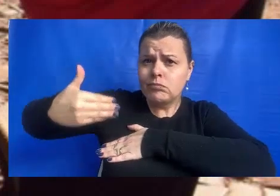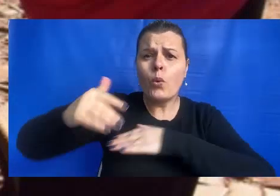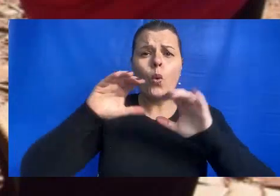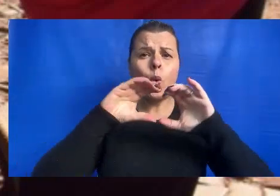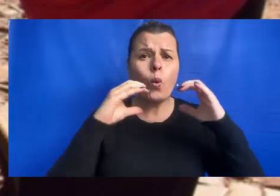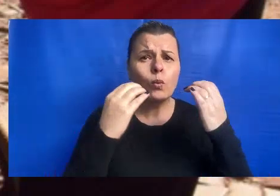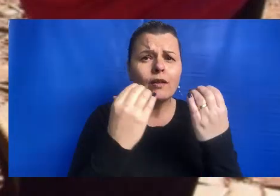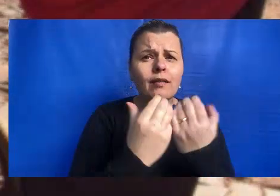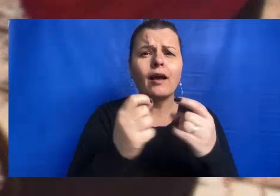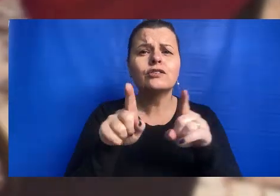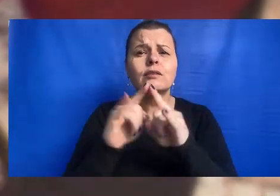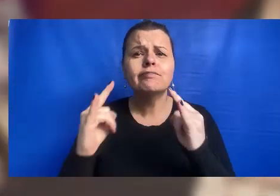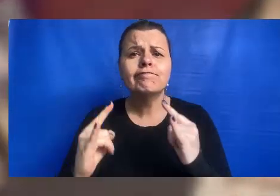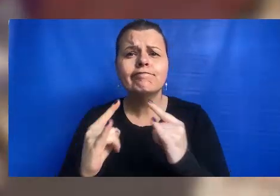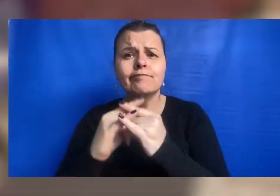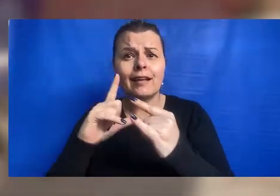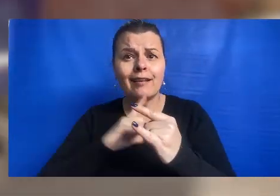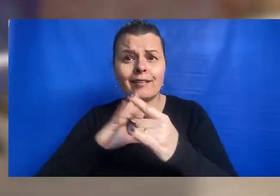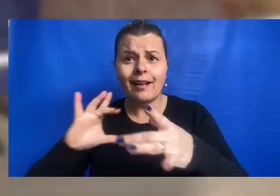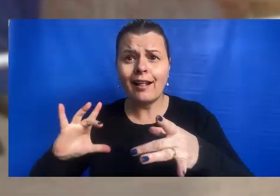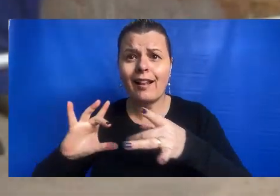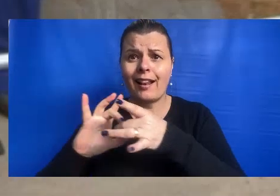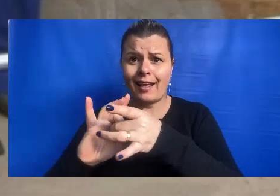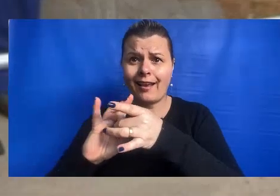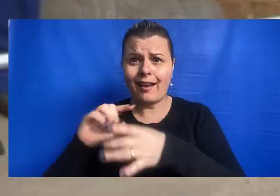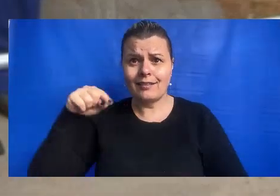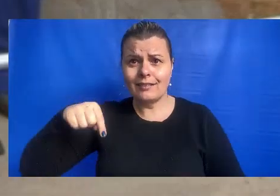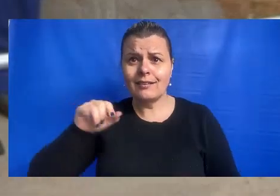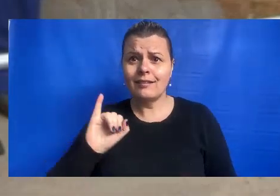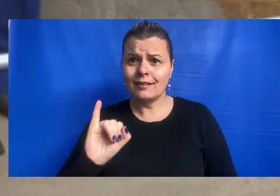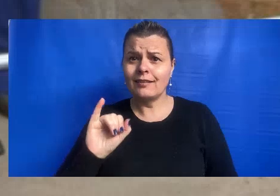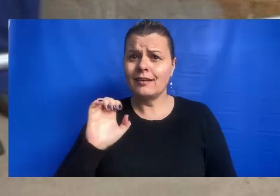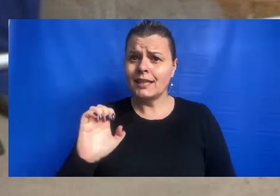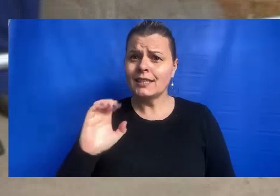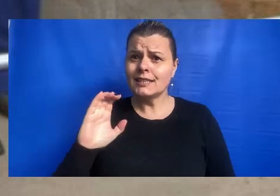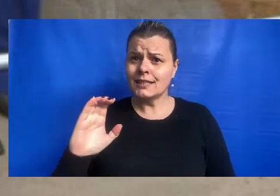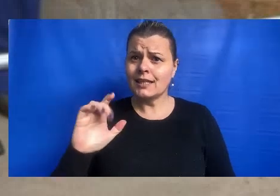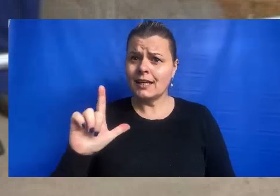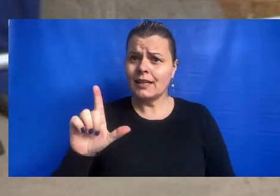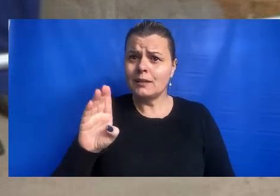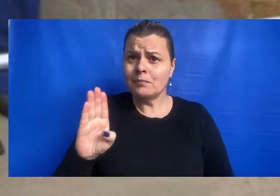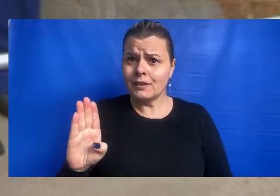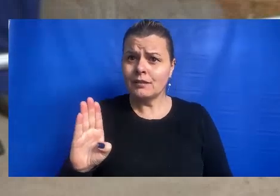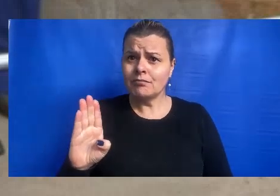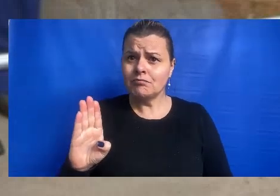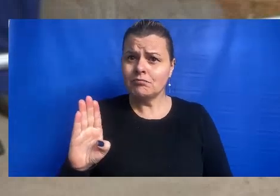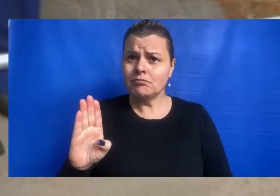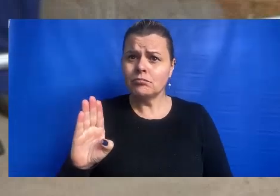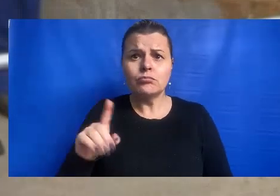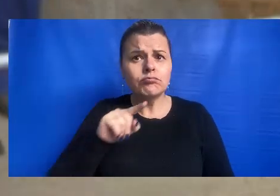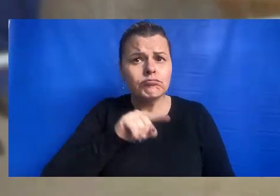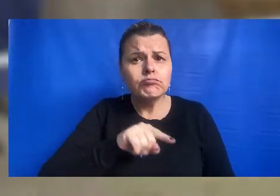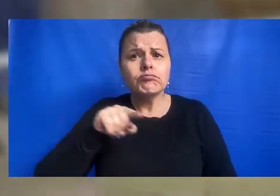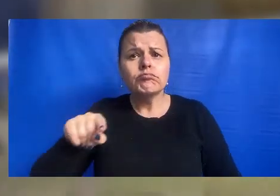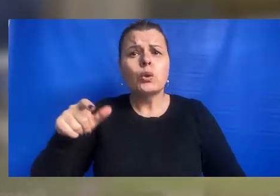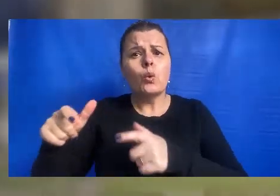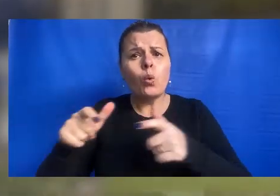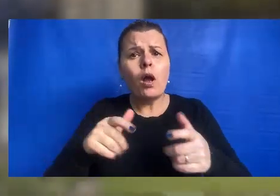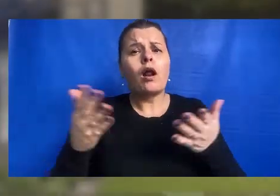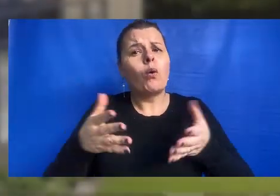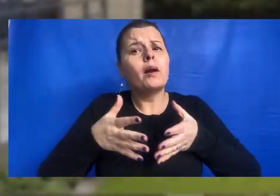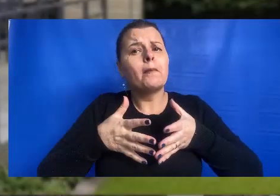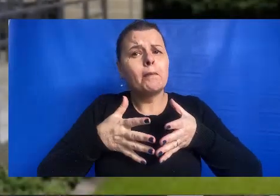e instituições ligadas confissionalmente à ISLB estão